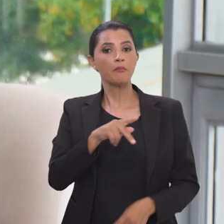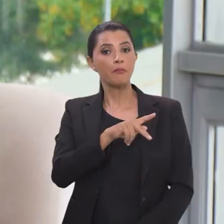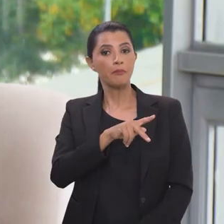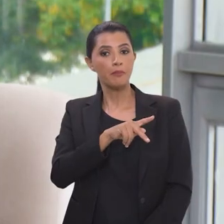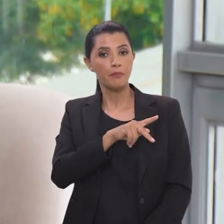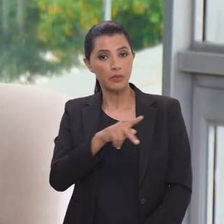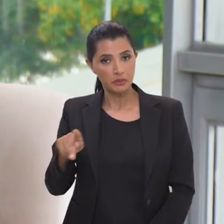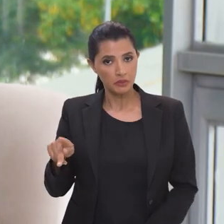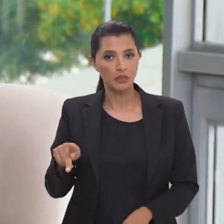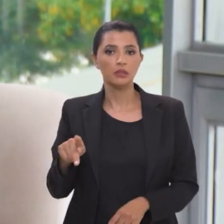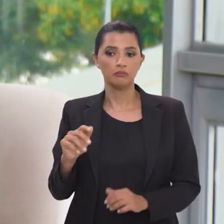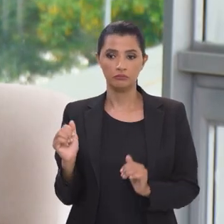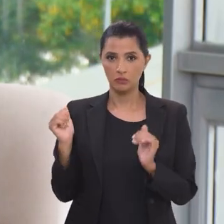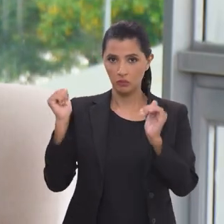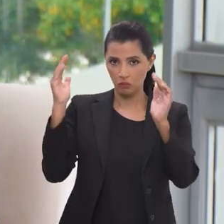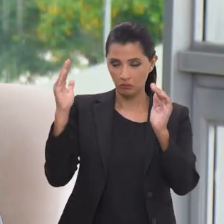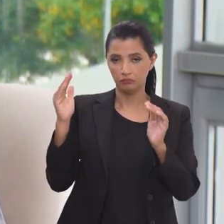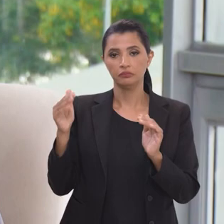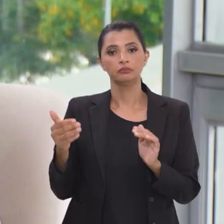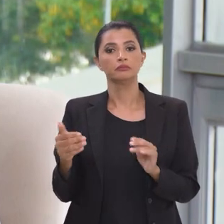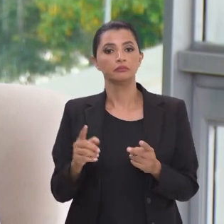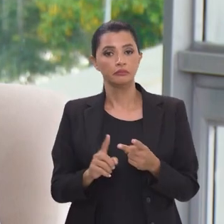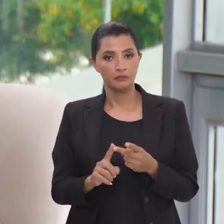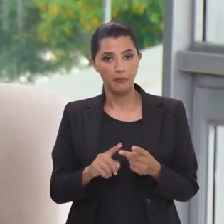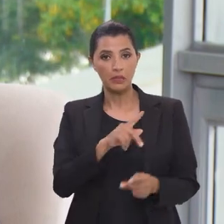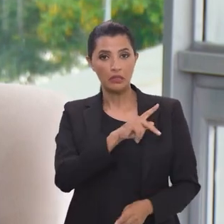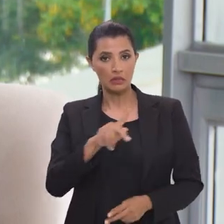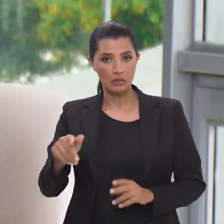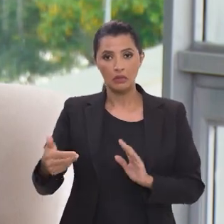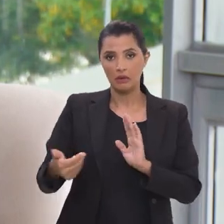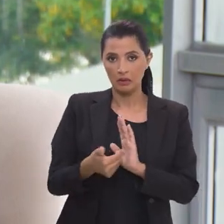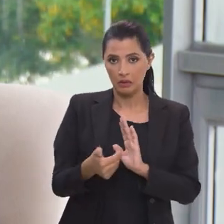Suprema Corte, o presidente da Câmara,